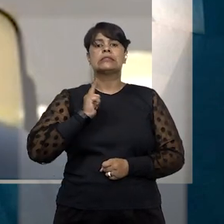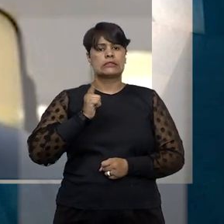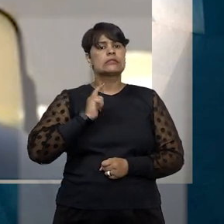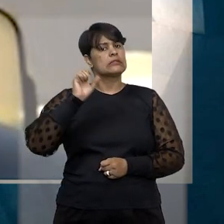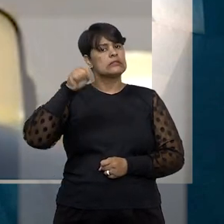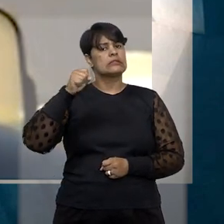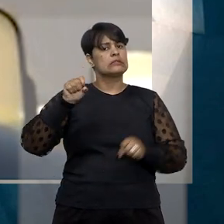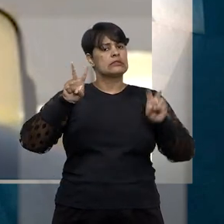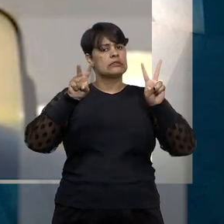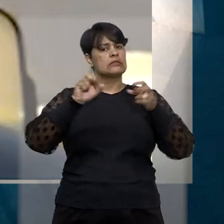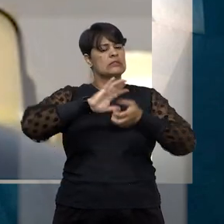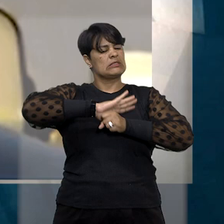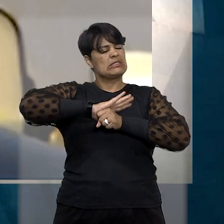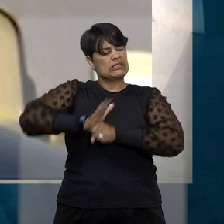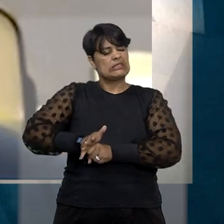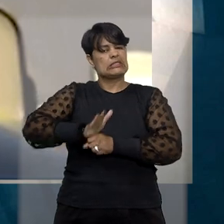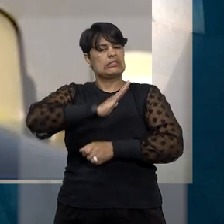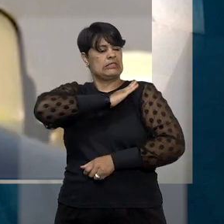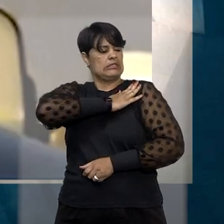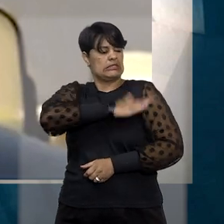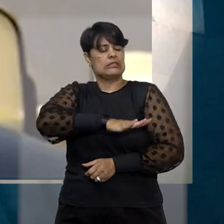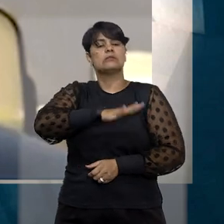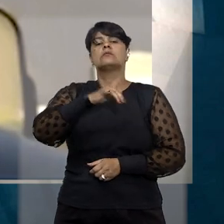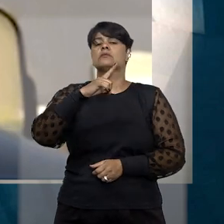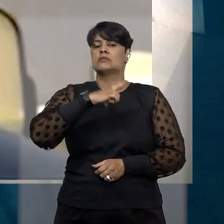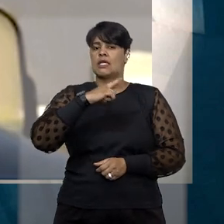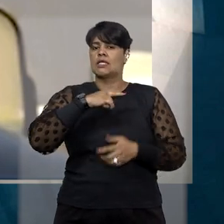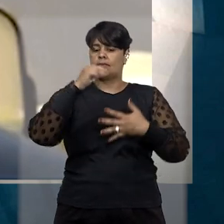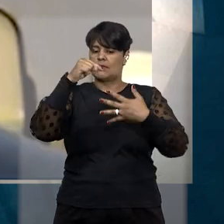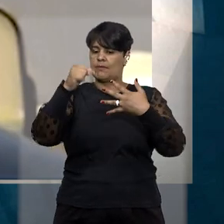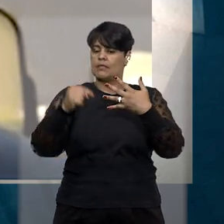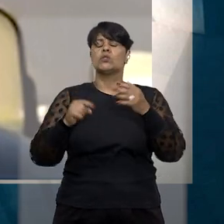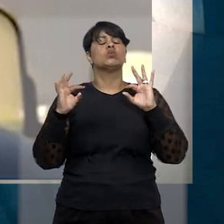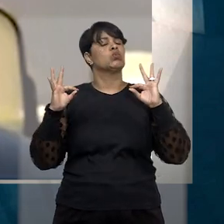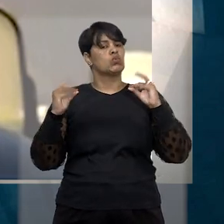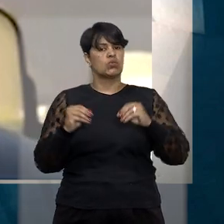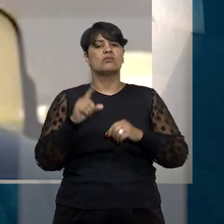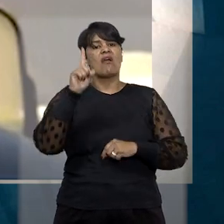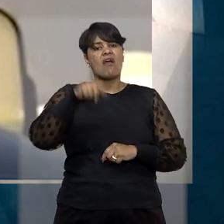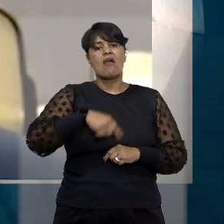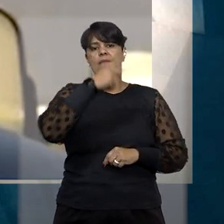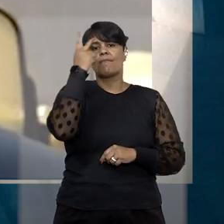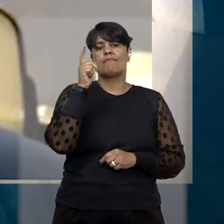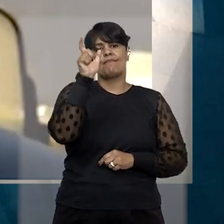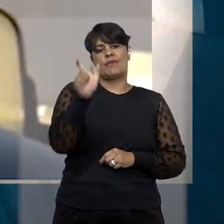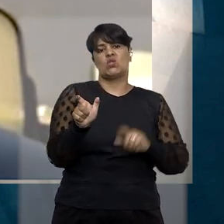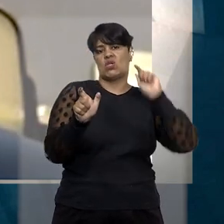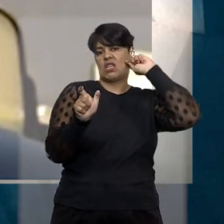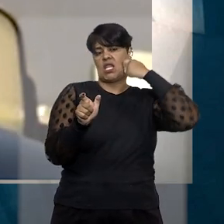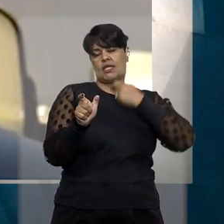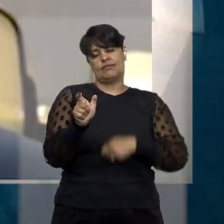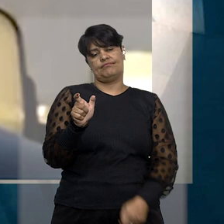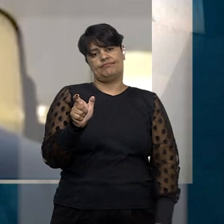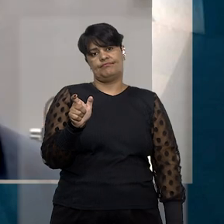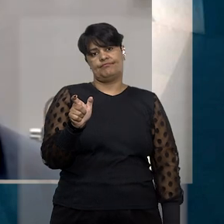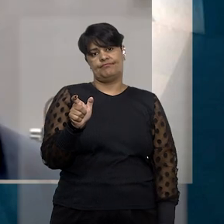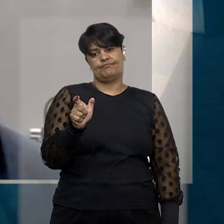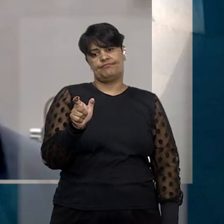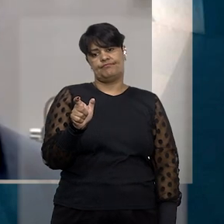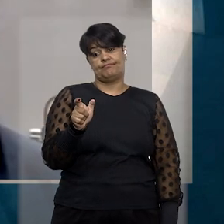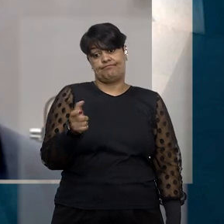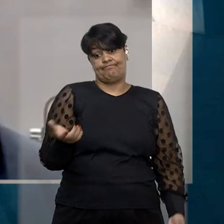quase todos estes casos. Tanto neste quanto no anterior, eram pessoas negras. São elas